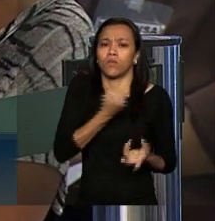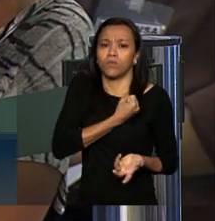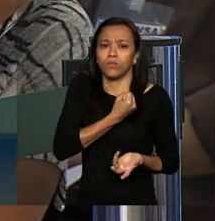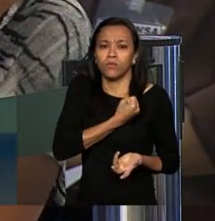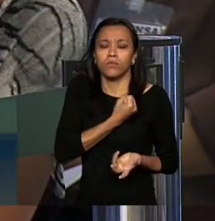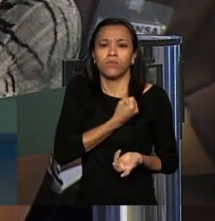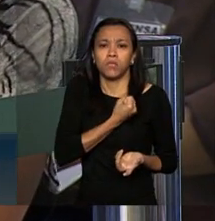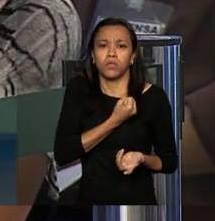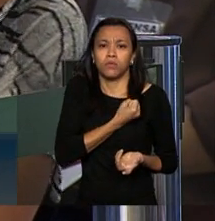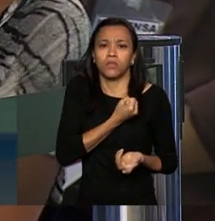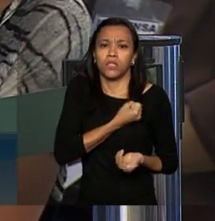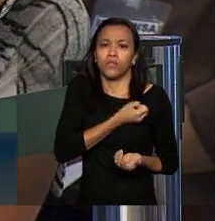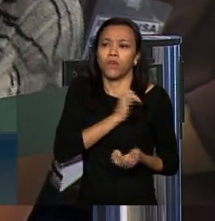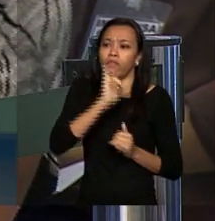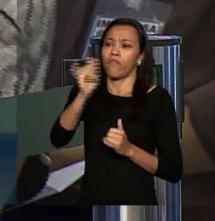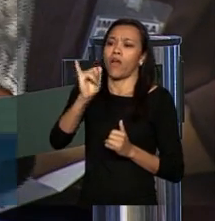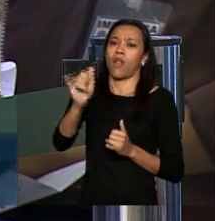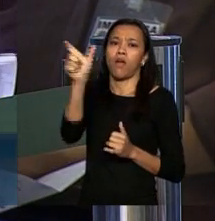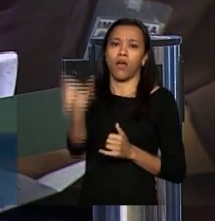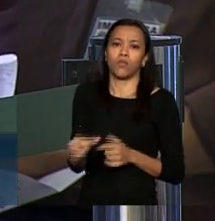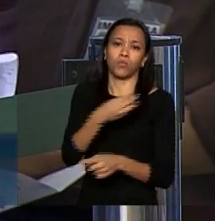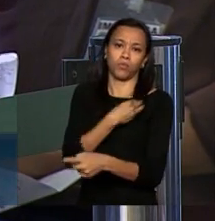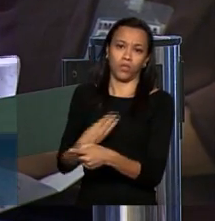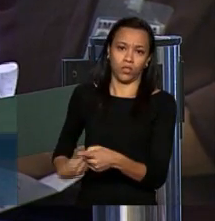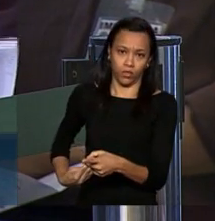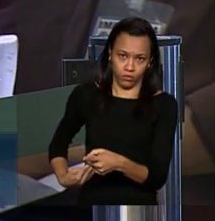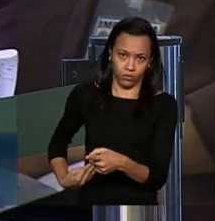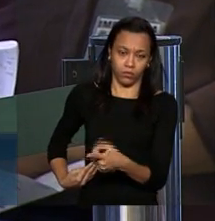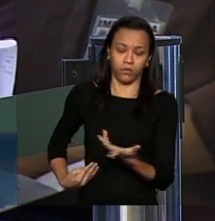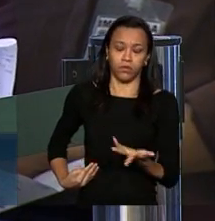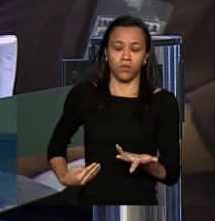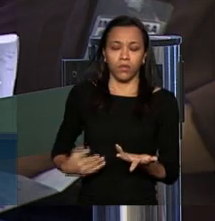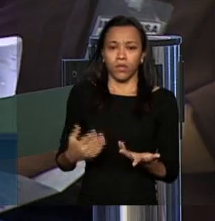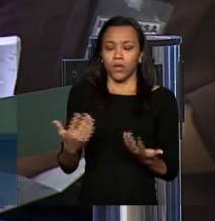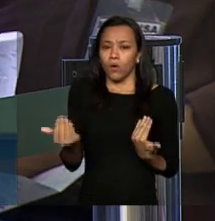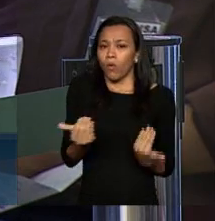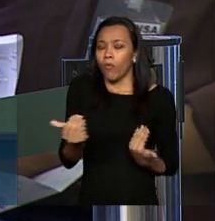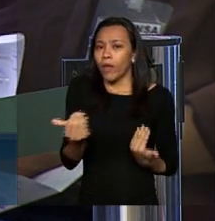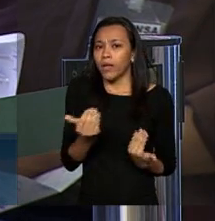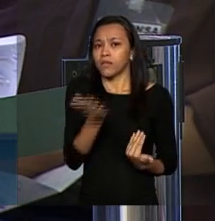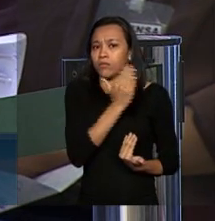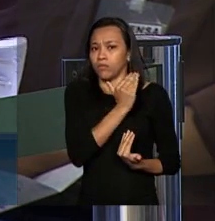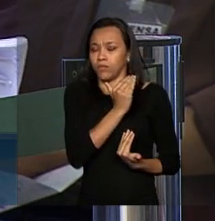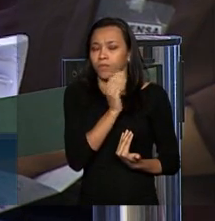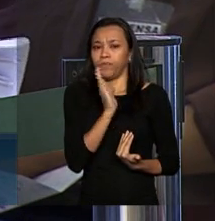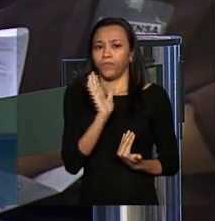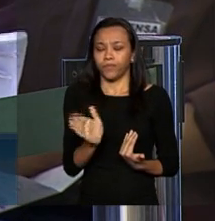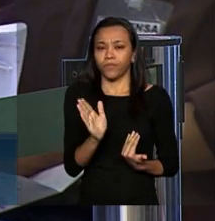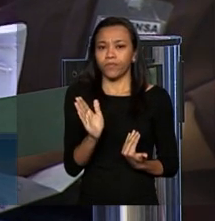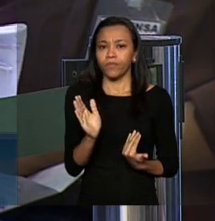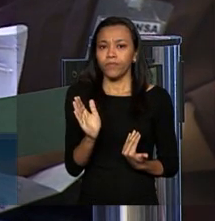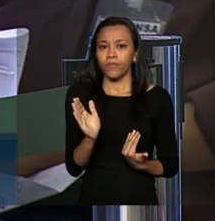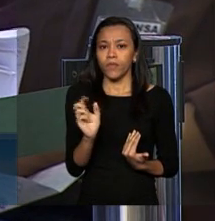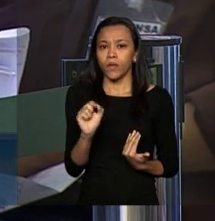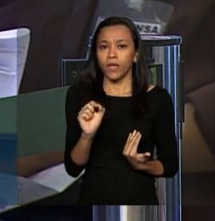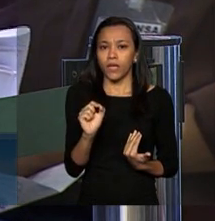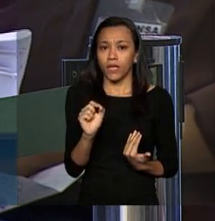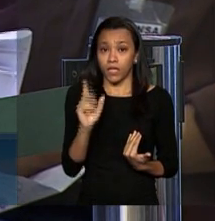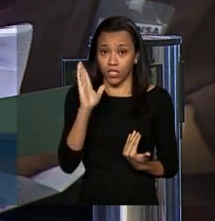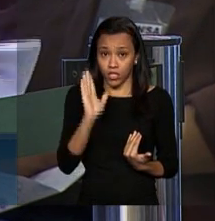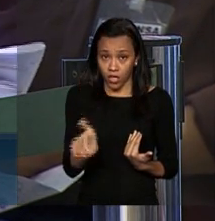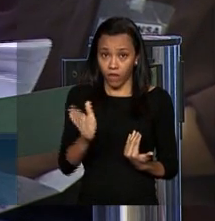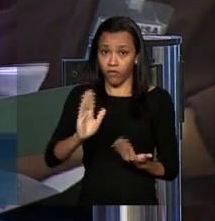ministro Nelson Barbosa quando eu estava a comparação que foi feita foi em relação ao que foi